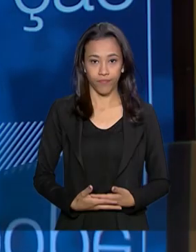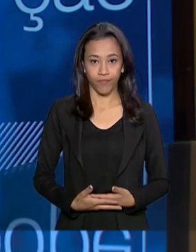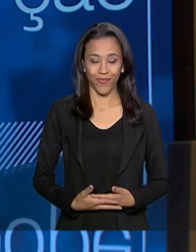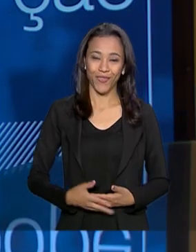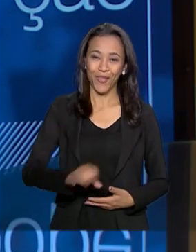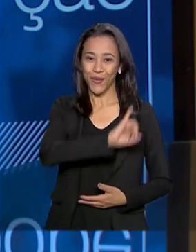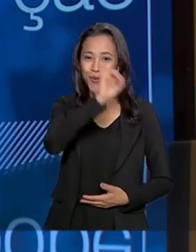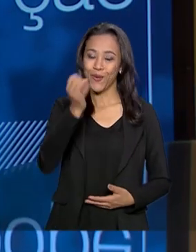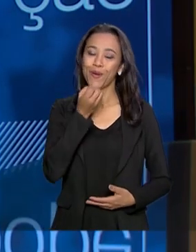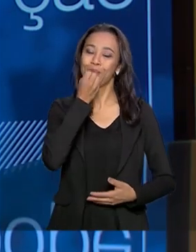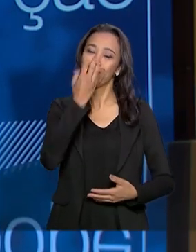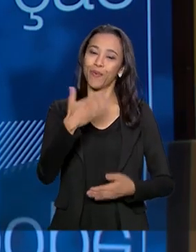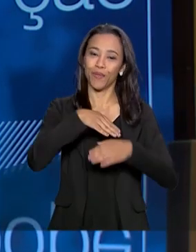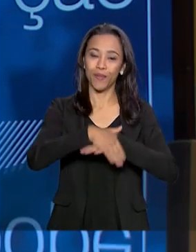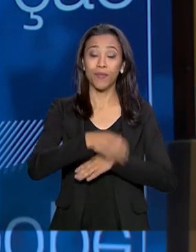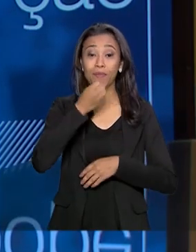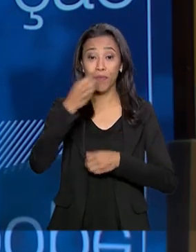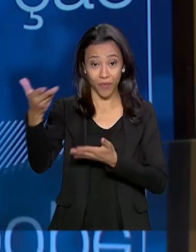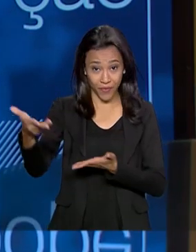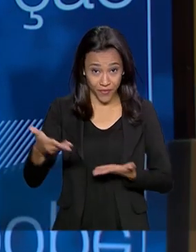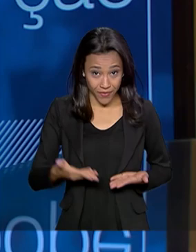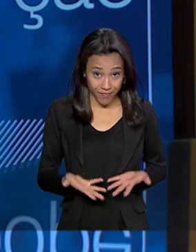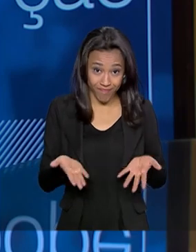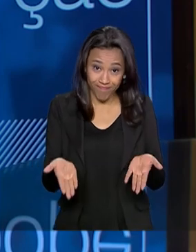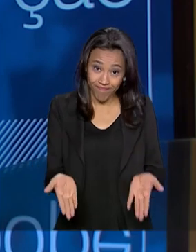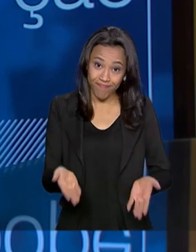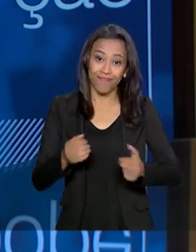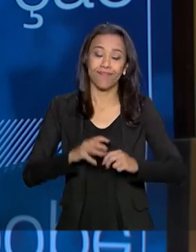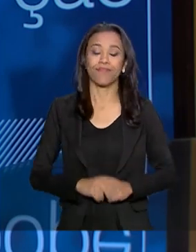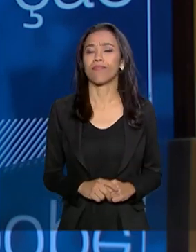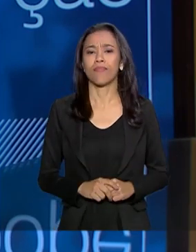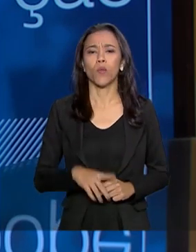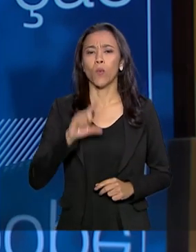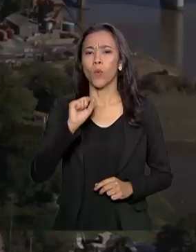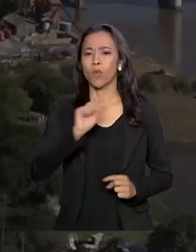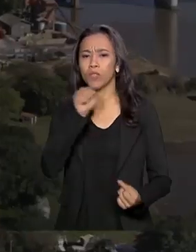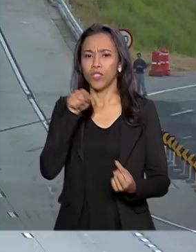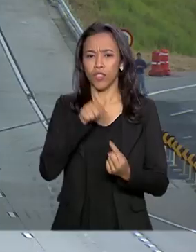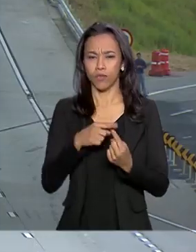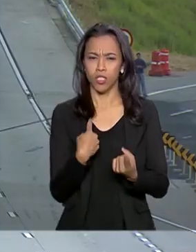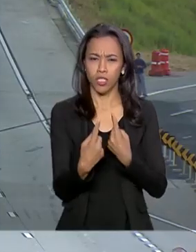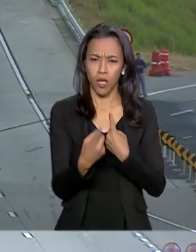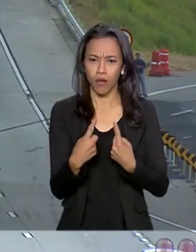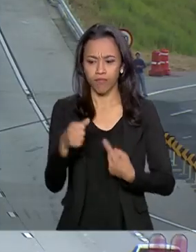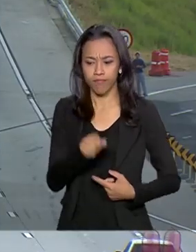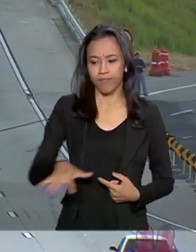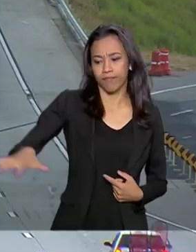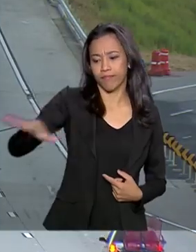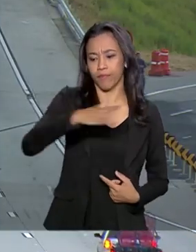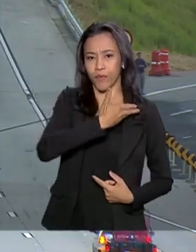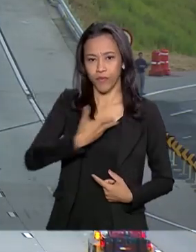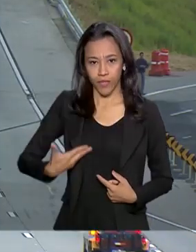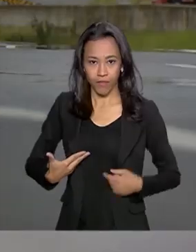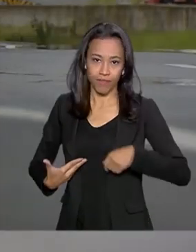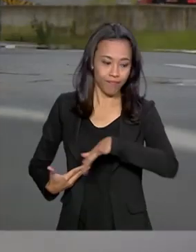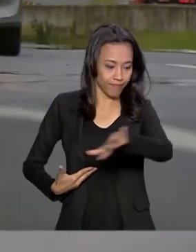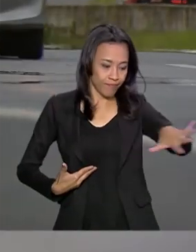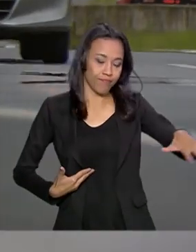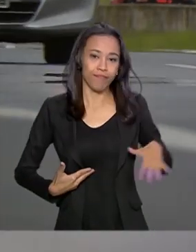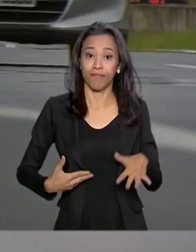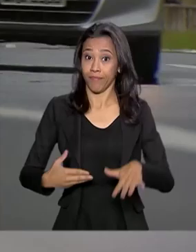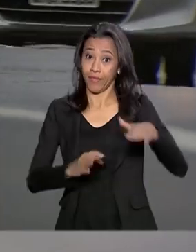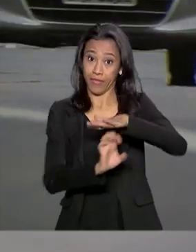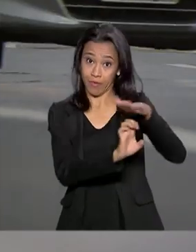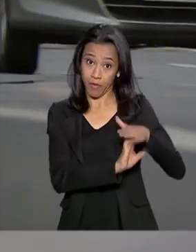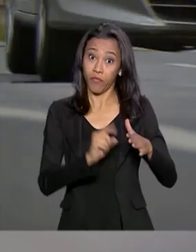Olá, boa noite e seja bem-vindo ao Brasil em Pauta. Para promover o diálogo entre os setores público e privado, foi criado o